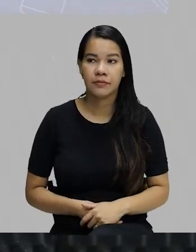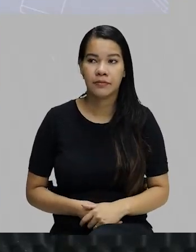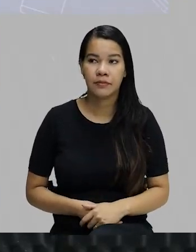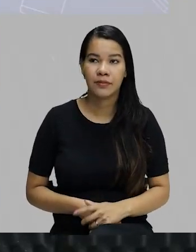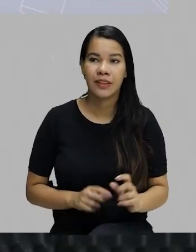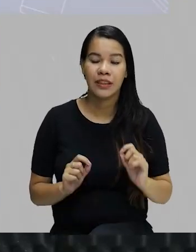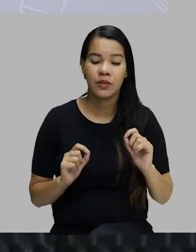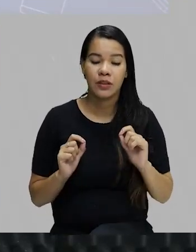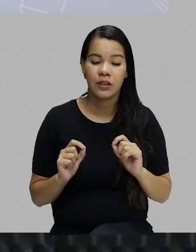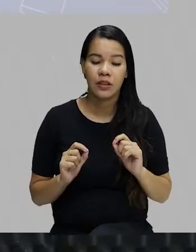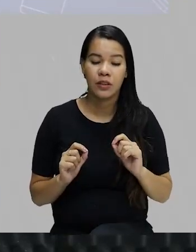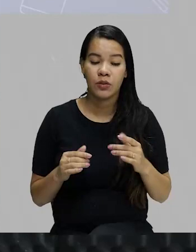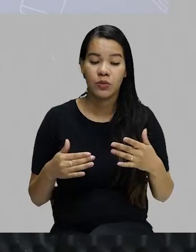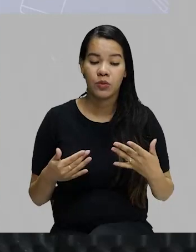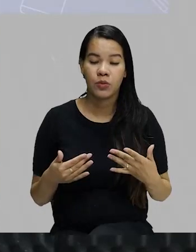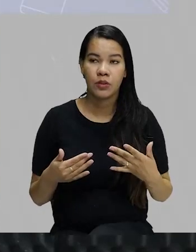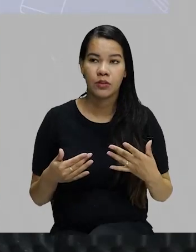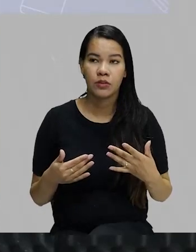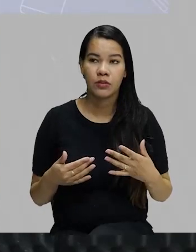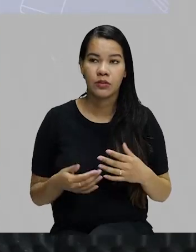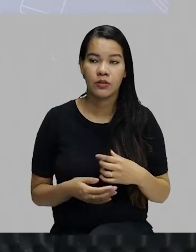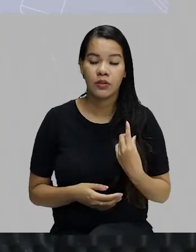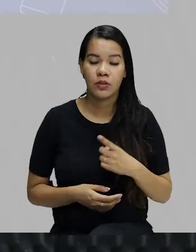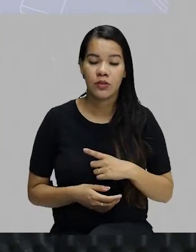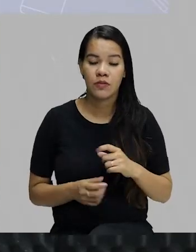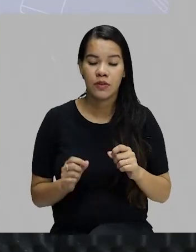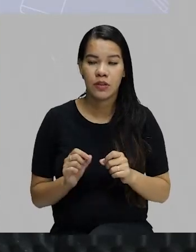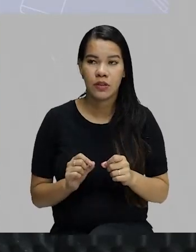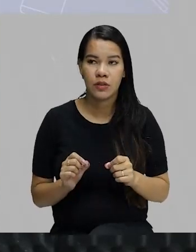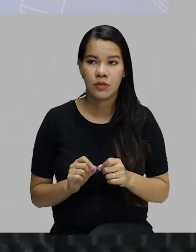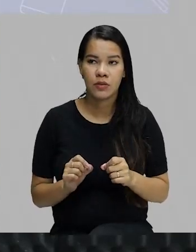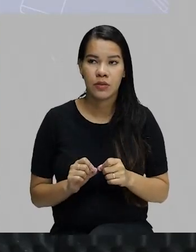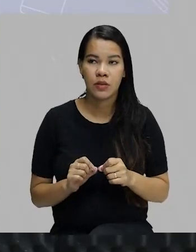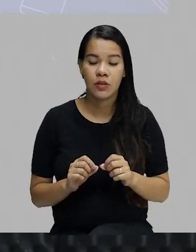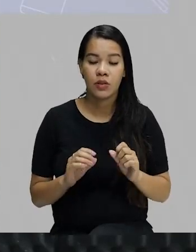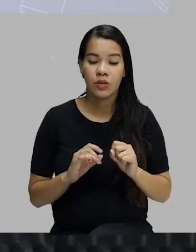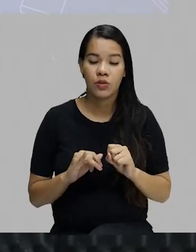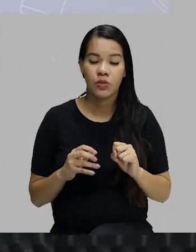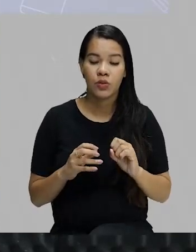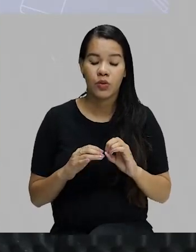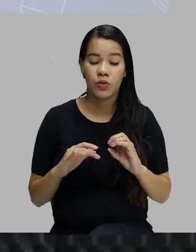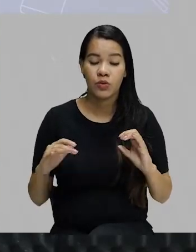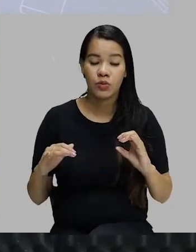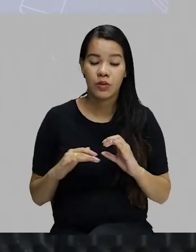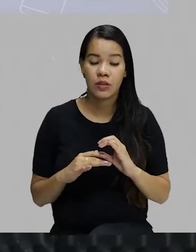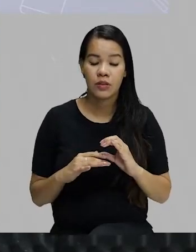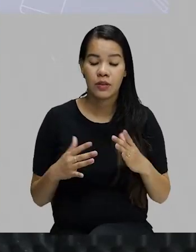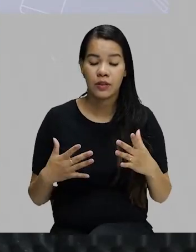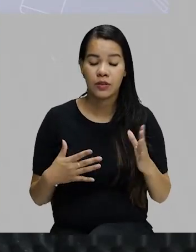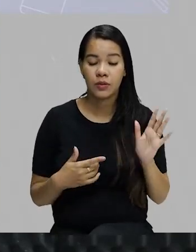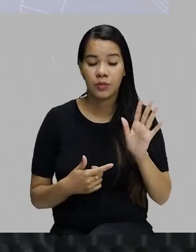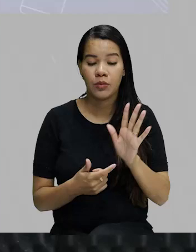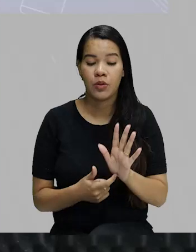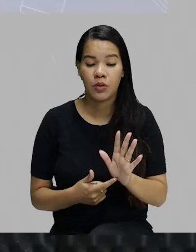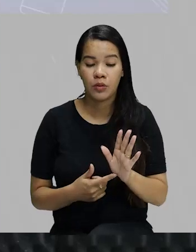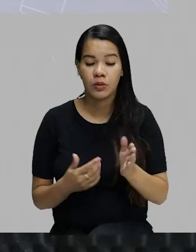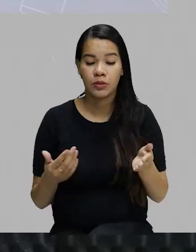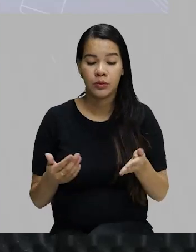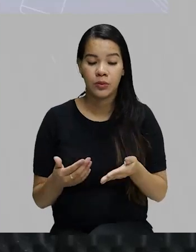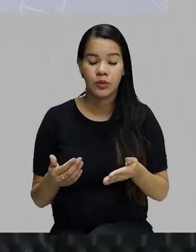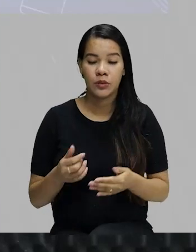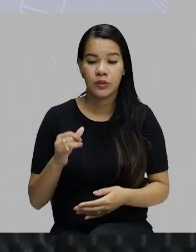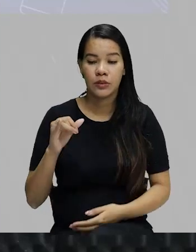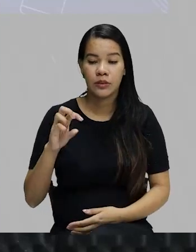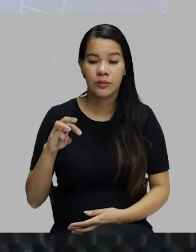tá? Que é o que, o quando, quando nós vamos fazer a conjugação. Então, eu trago isso para o modo imperativo. Então, que